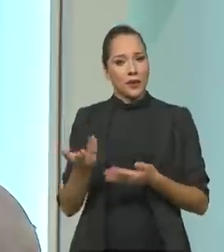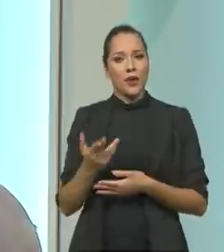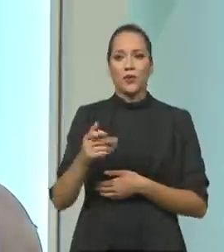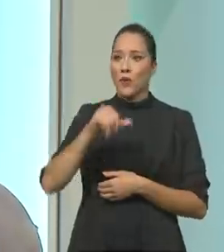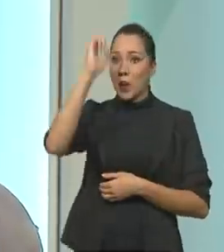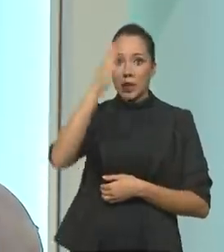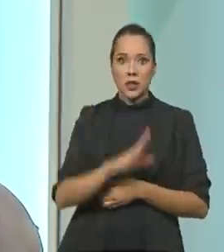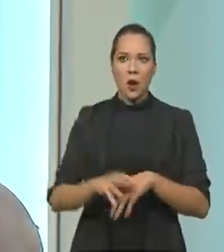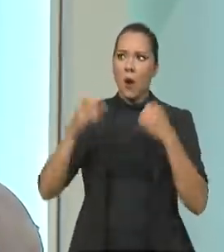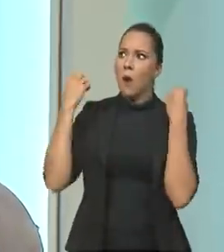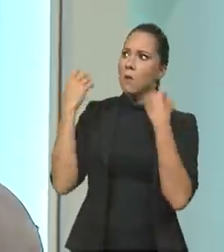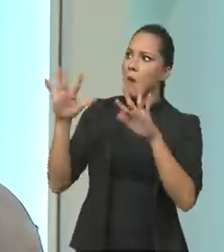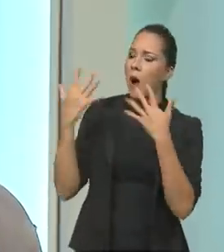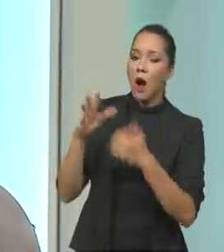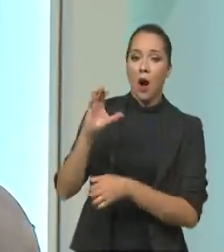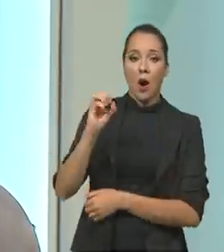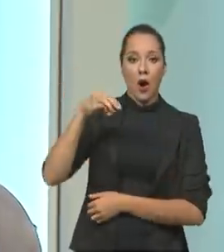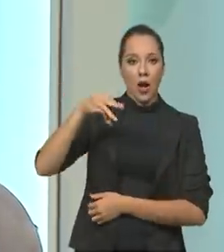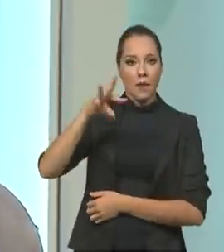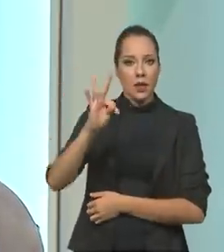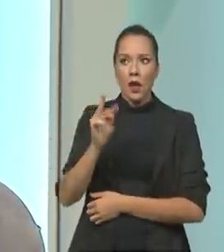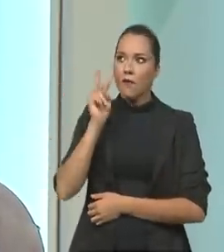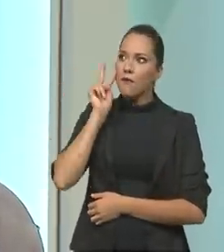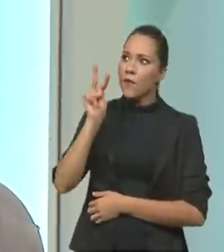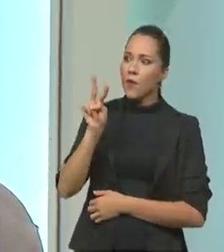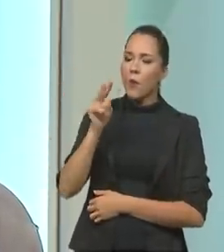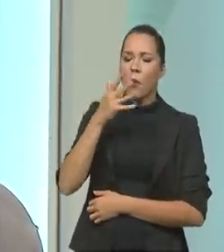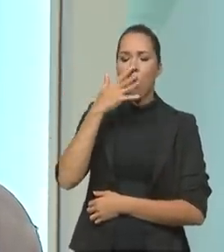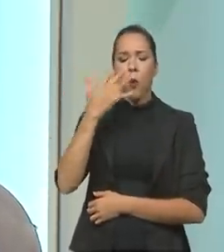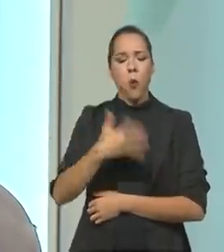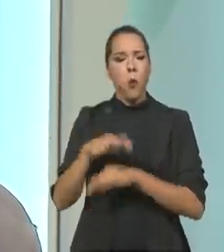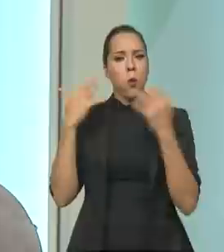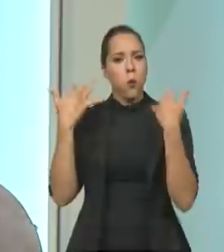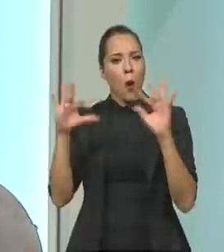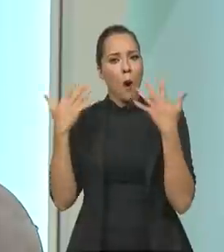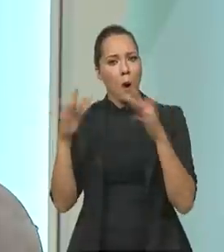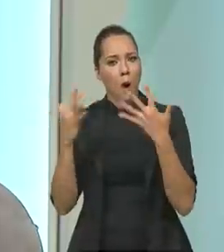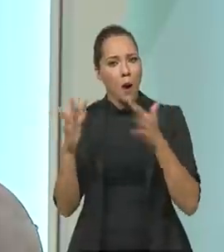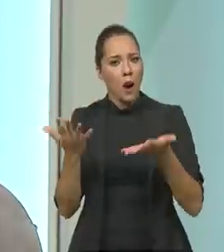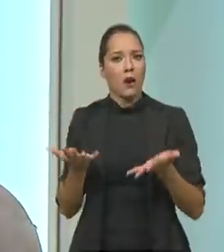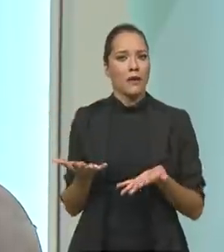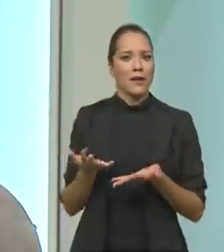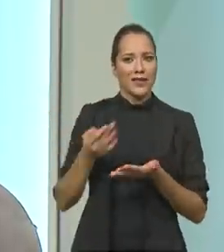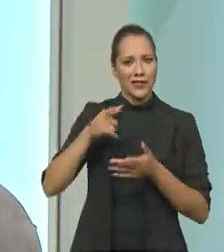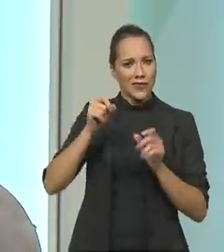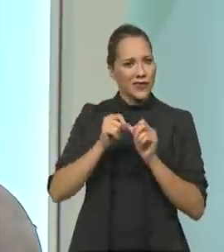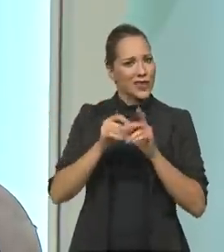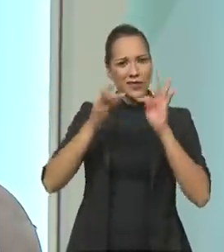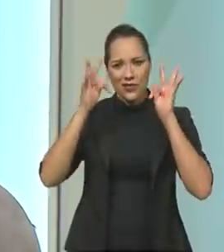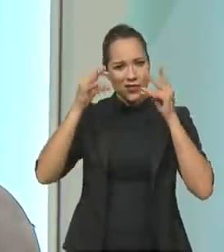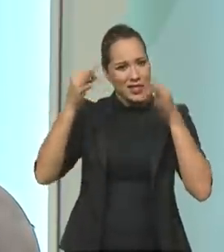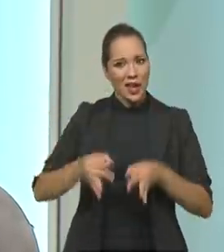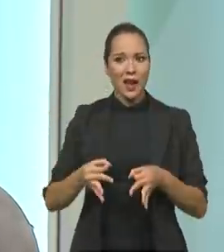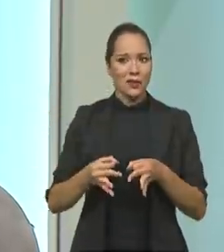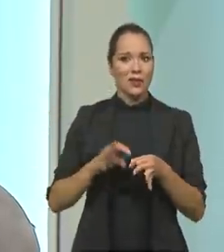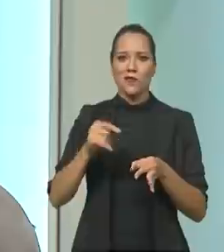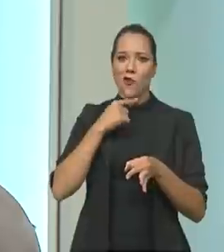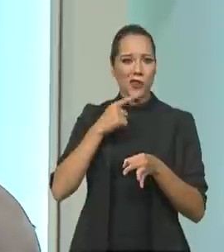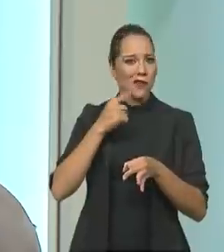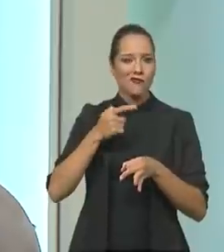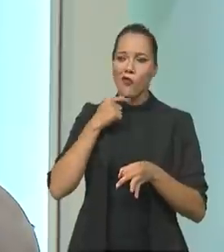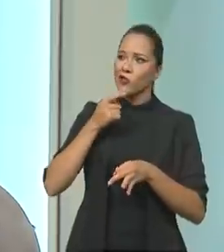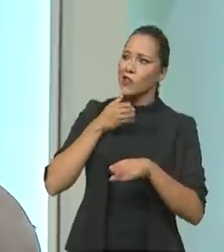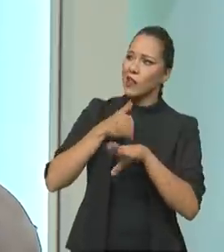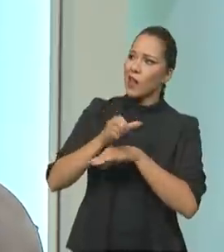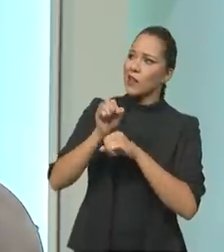aplauso pela OMT, e entramos no Conselho Executivo. Se a gente não tivesse feito o dever de casa nisso, a gente não teria passado nem na porta da